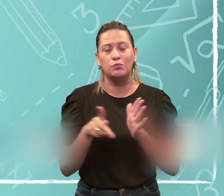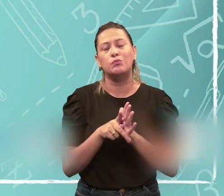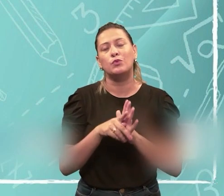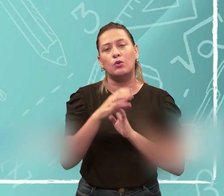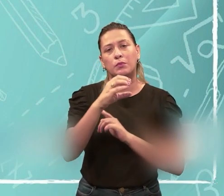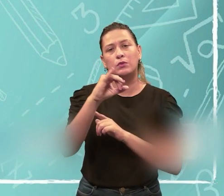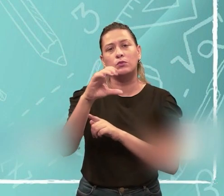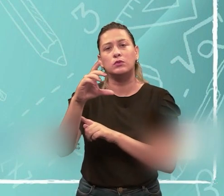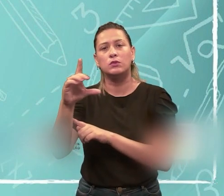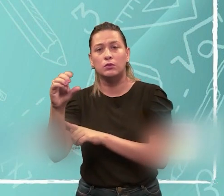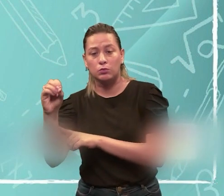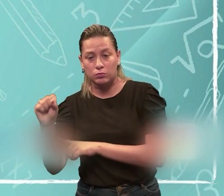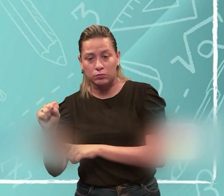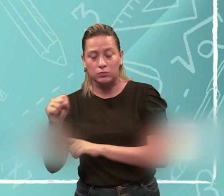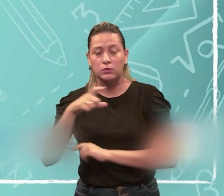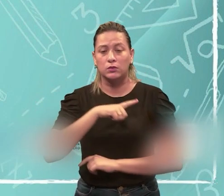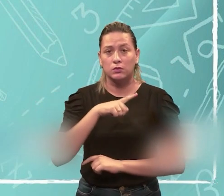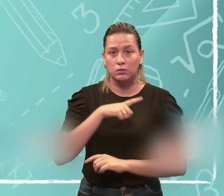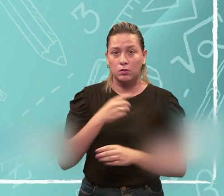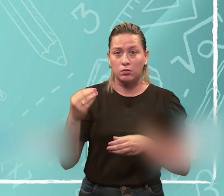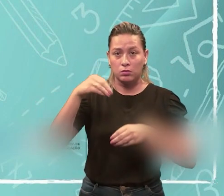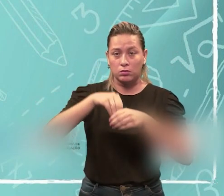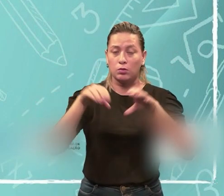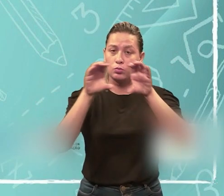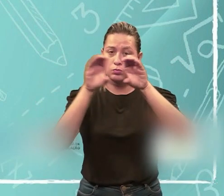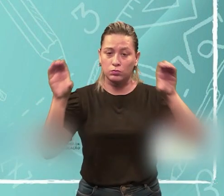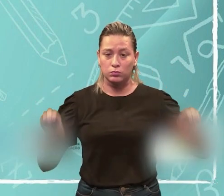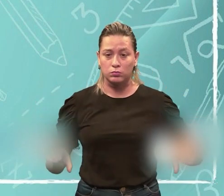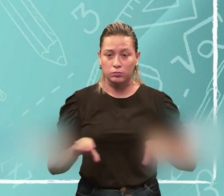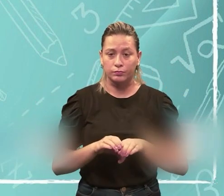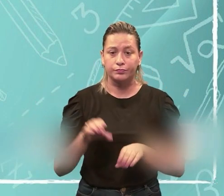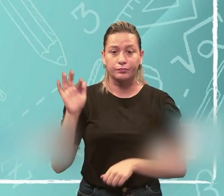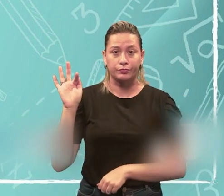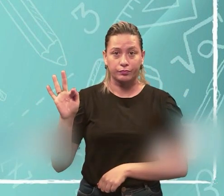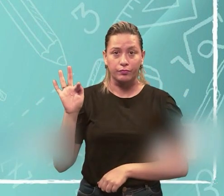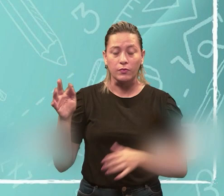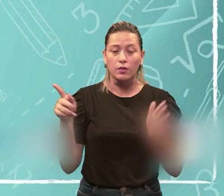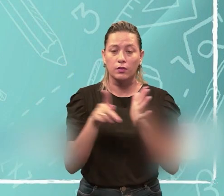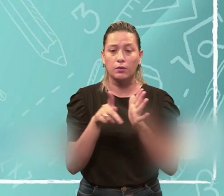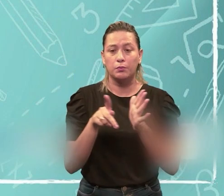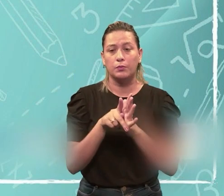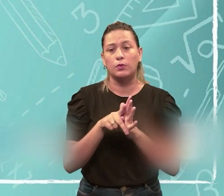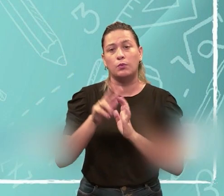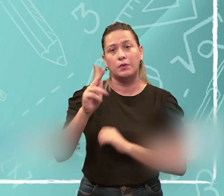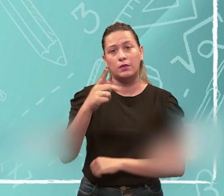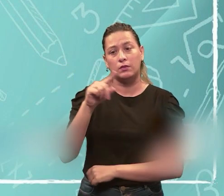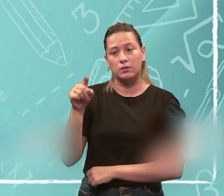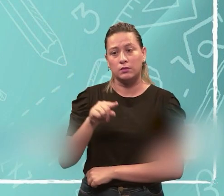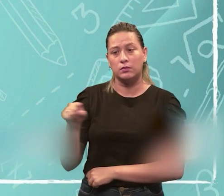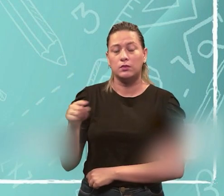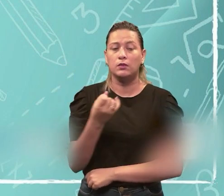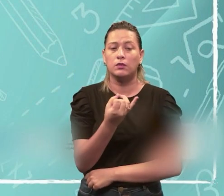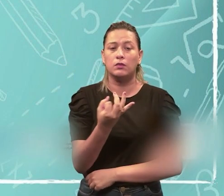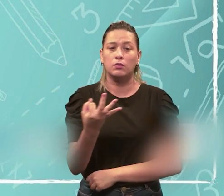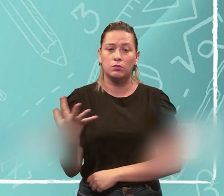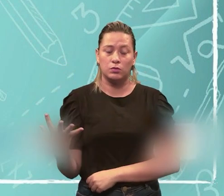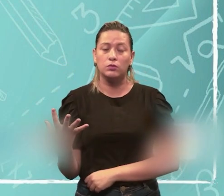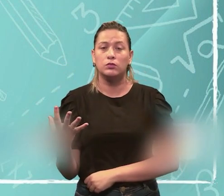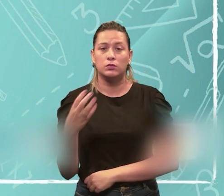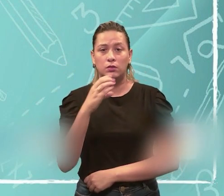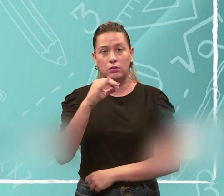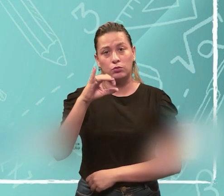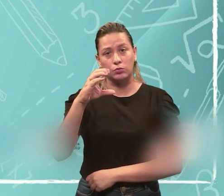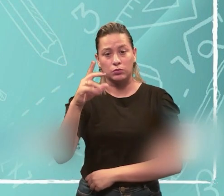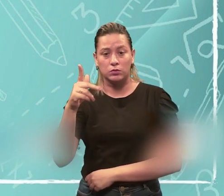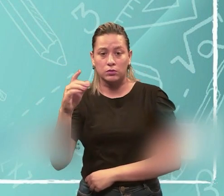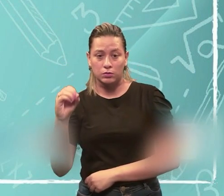tem esse circuito e a frequência é normalmente definida em hertz, que é o número de ciclos em um intervalo de